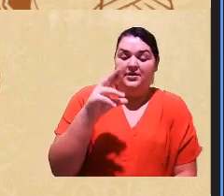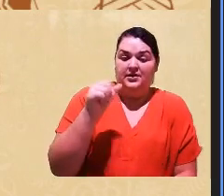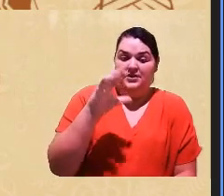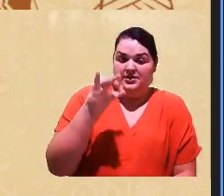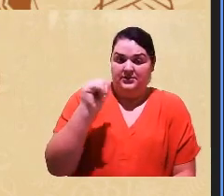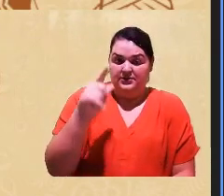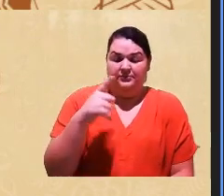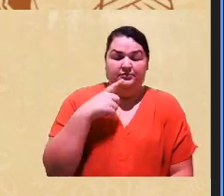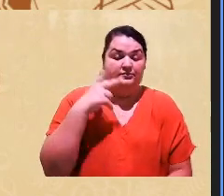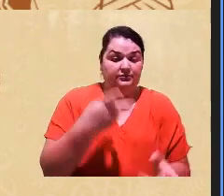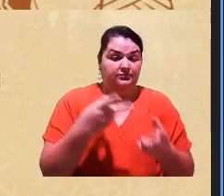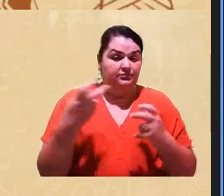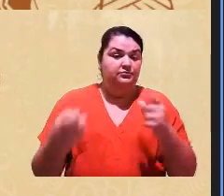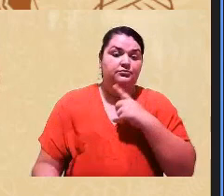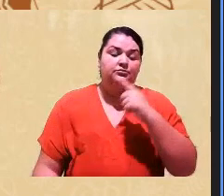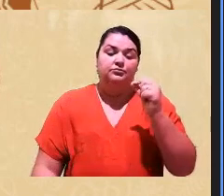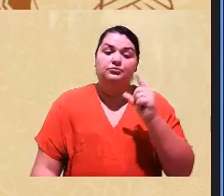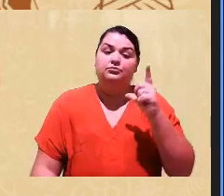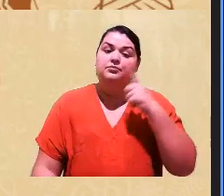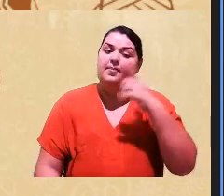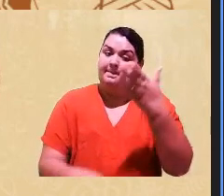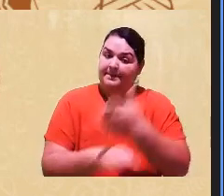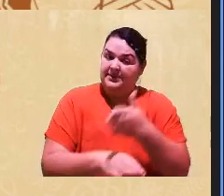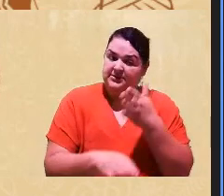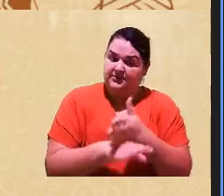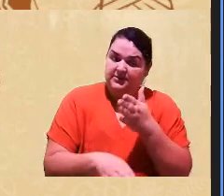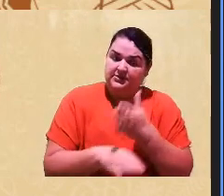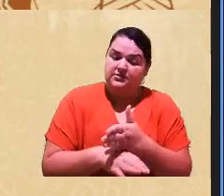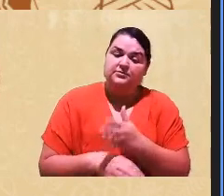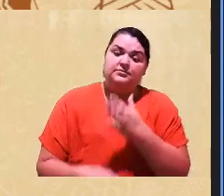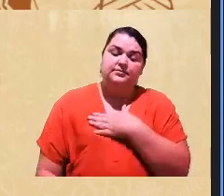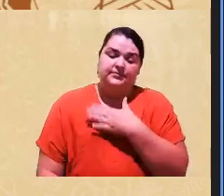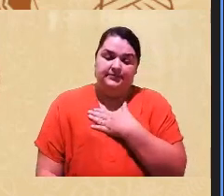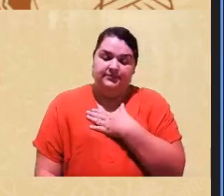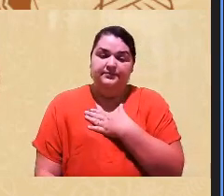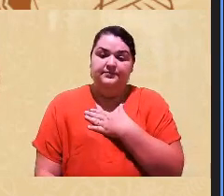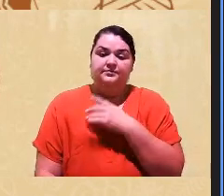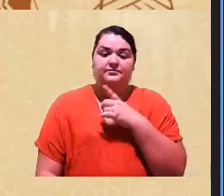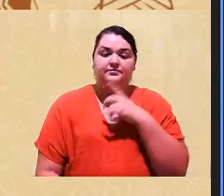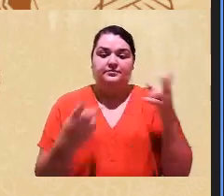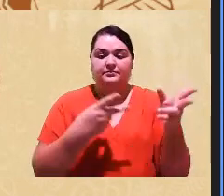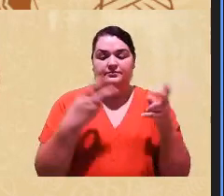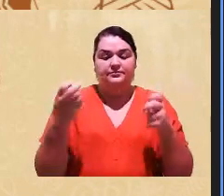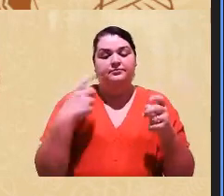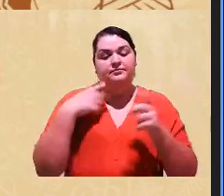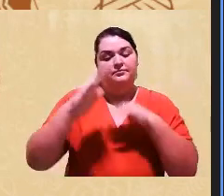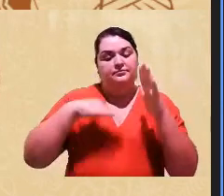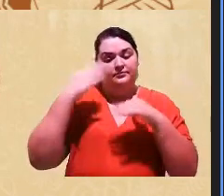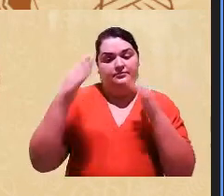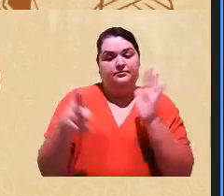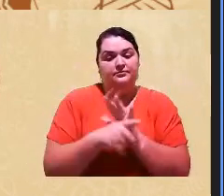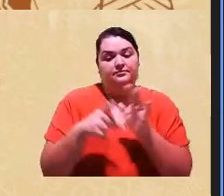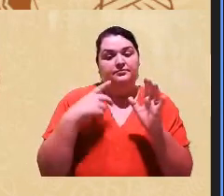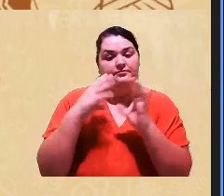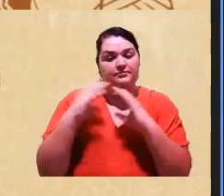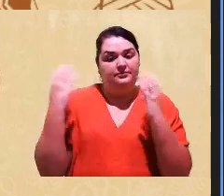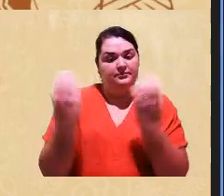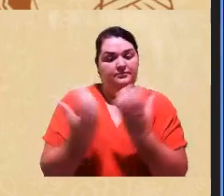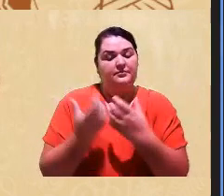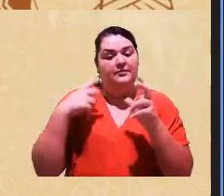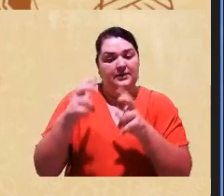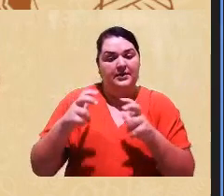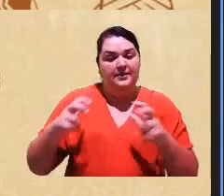identificação considera a participação minha, né, e observação do fenótipo dos candidatos durante a banca.